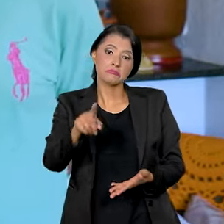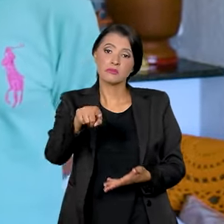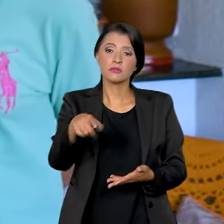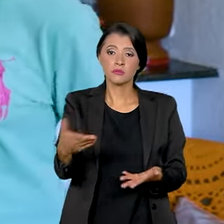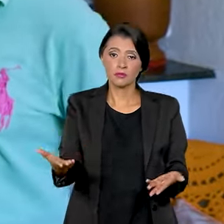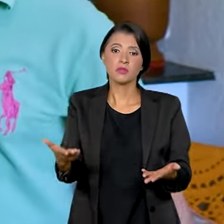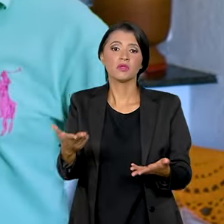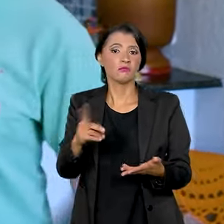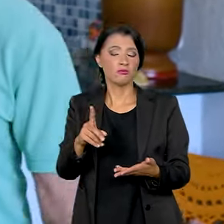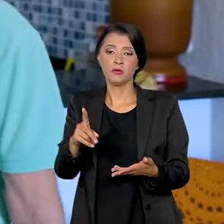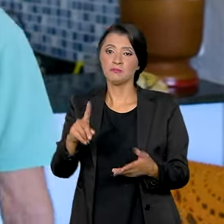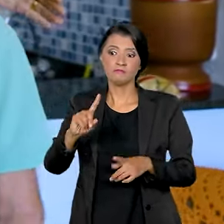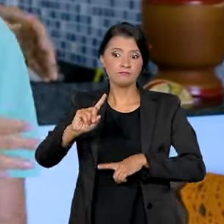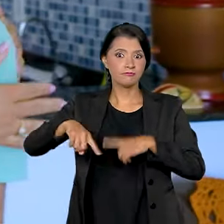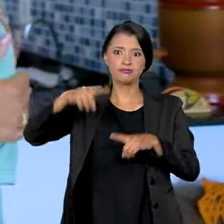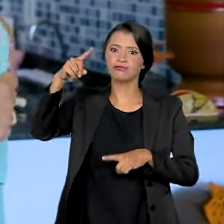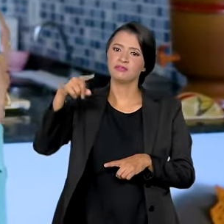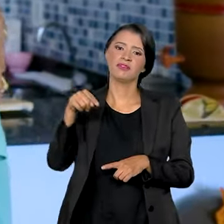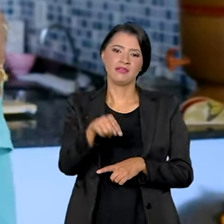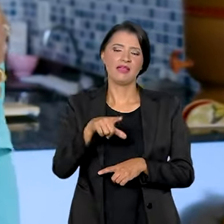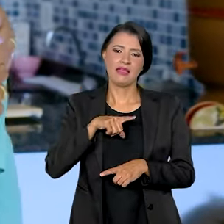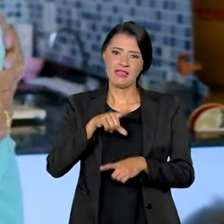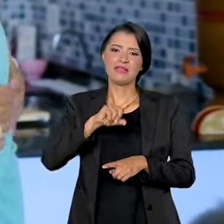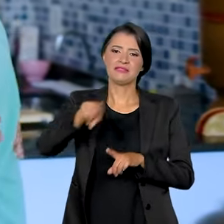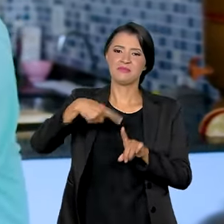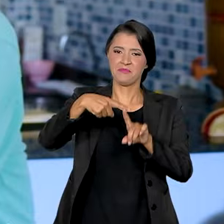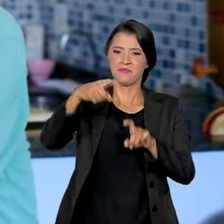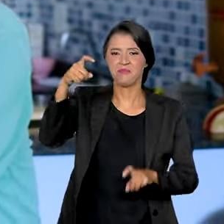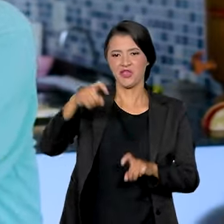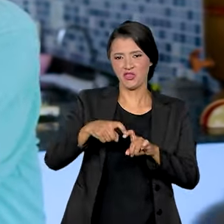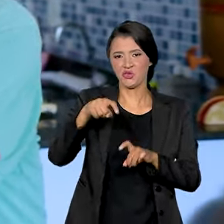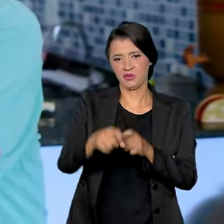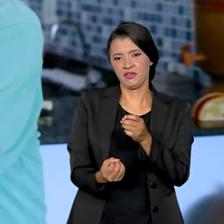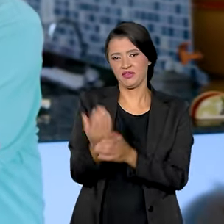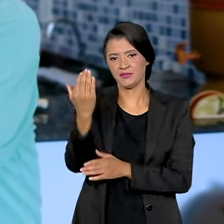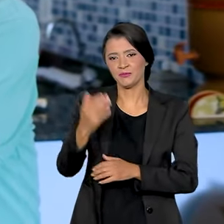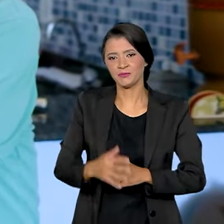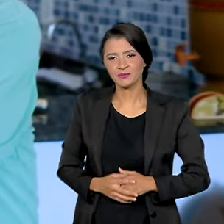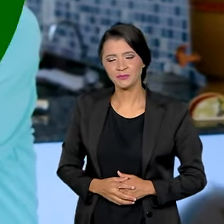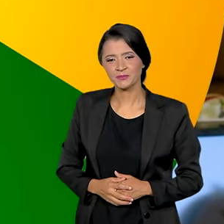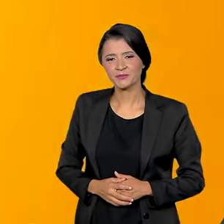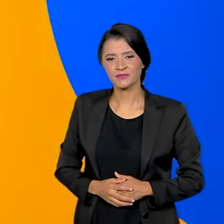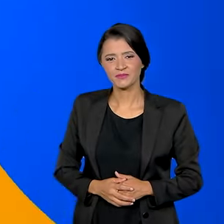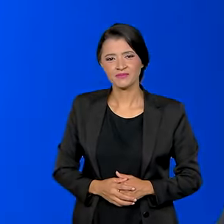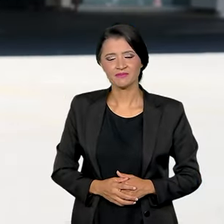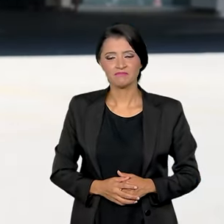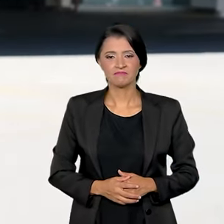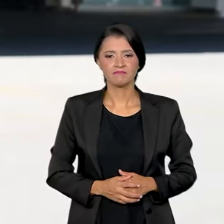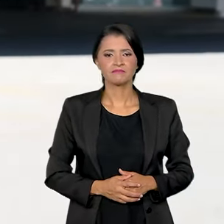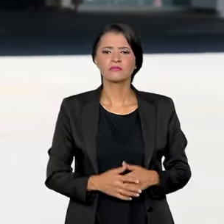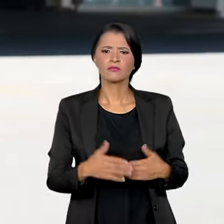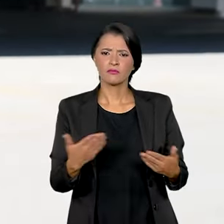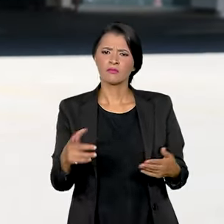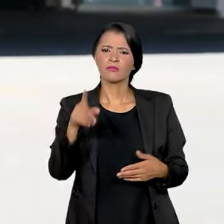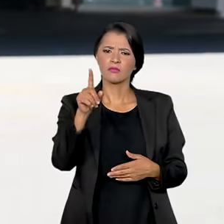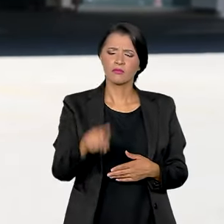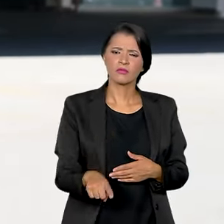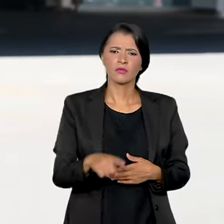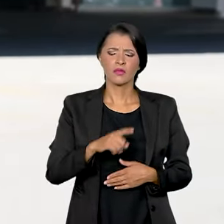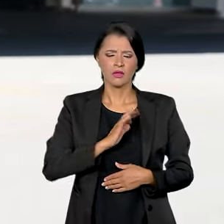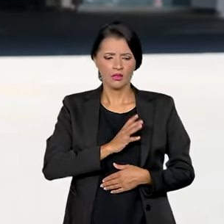um divisor de águas, o Mais Médicos no país. Uma